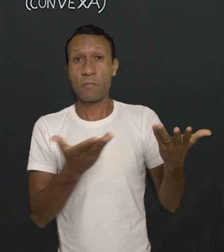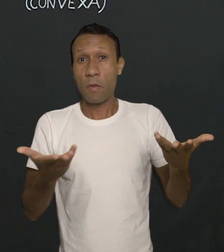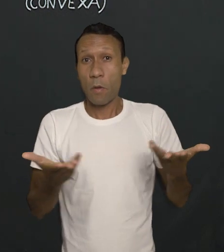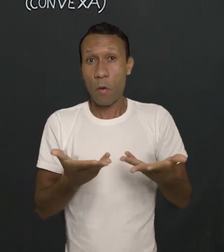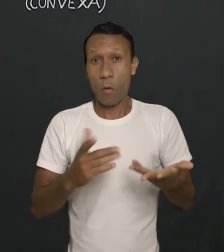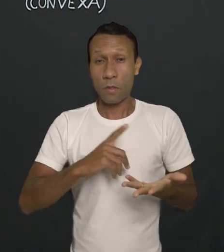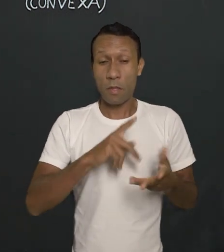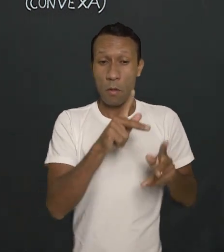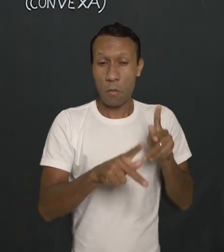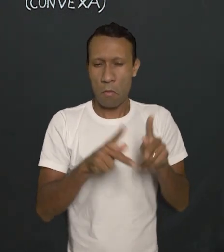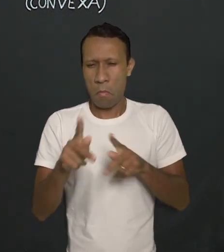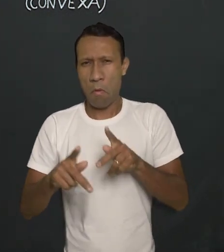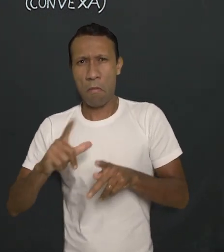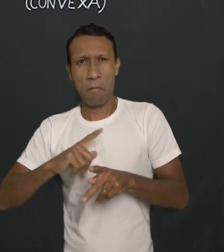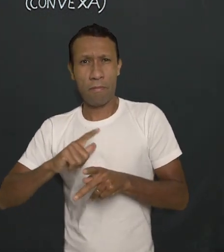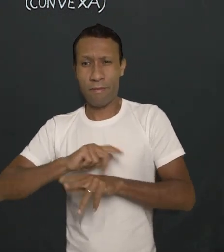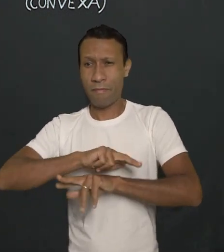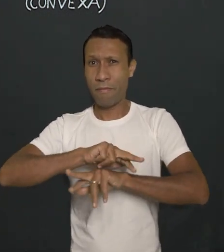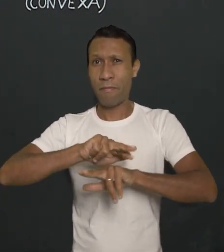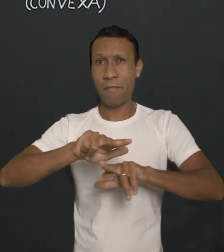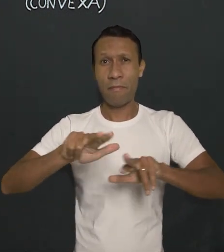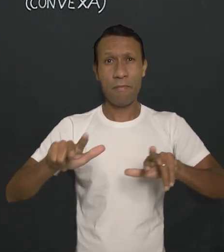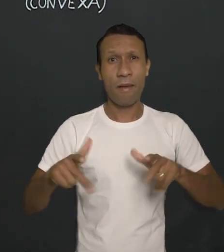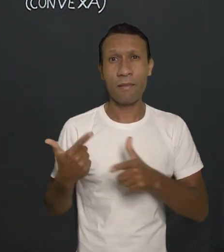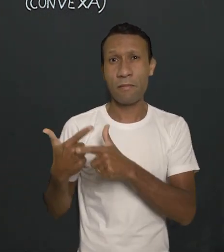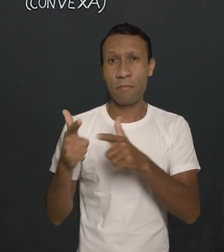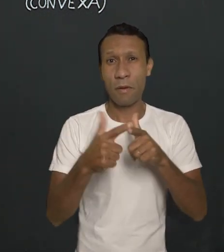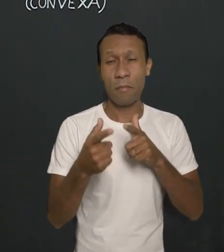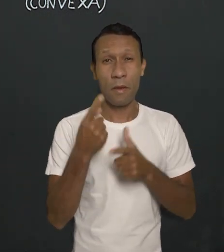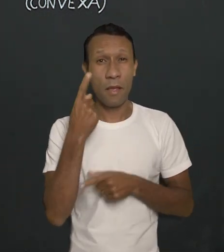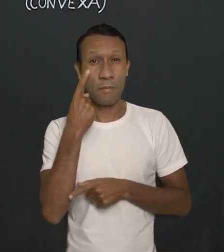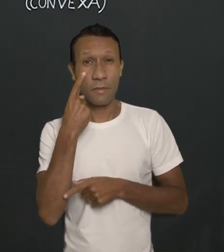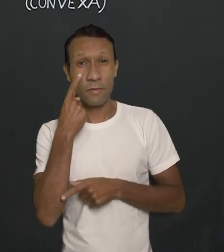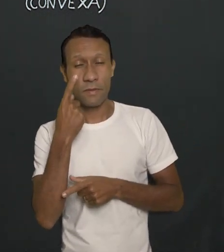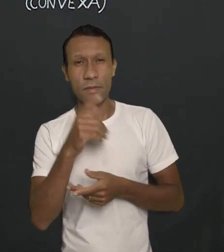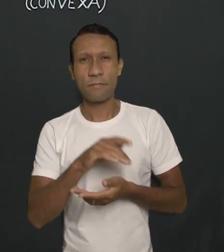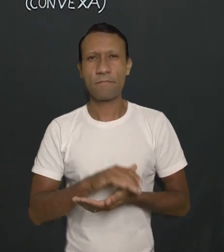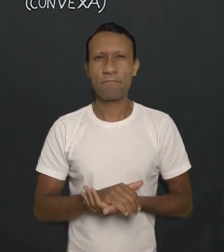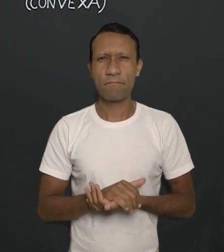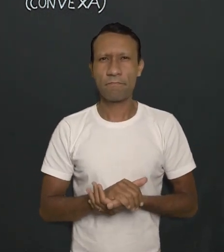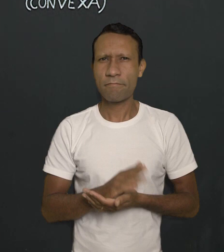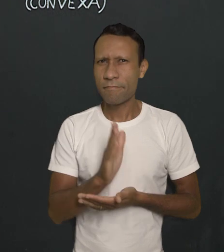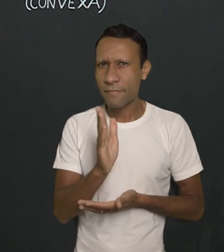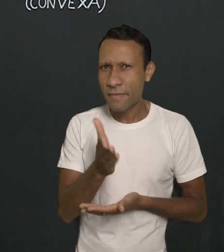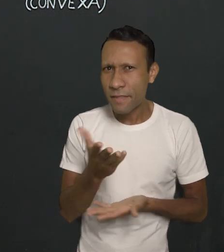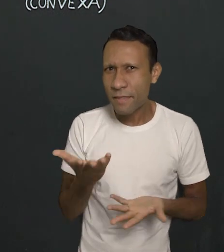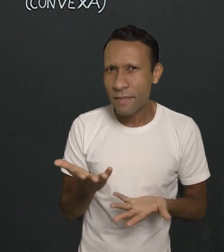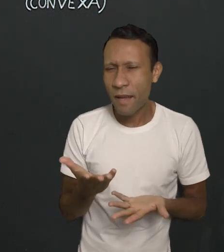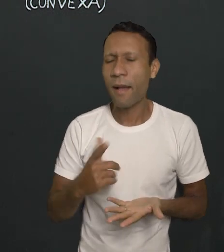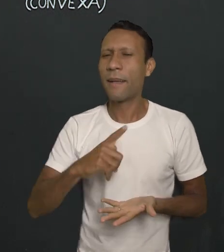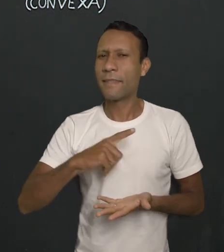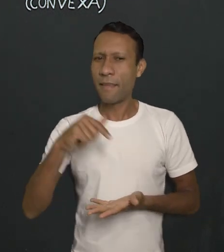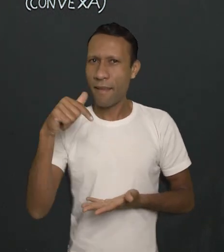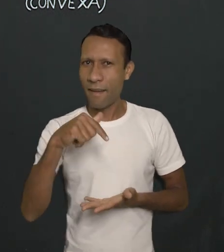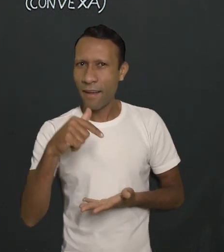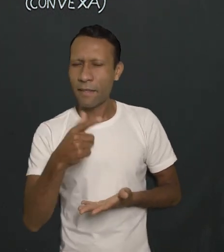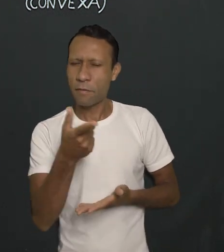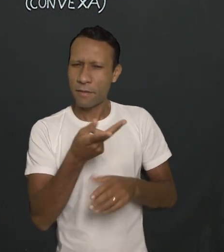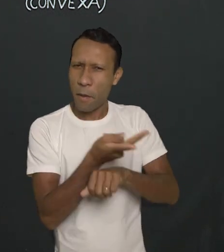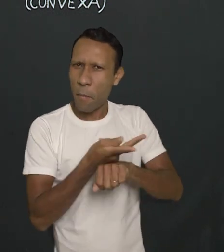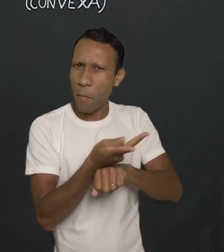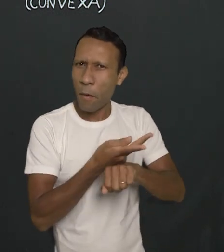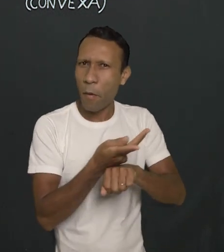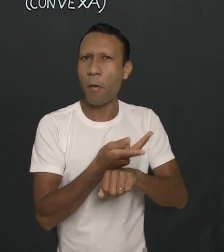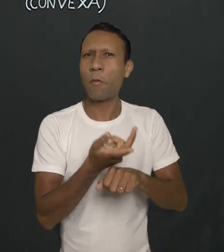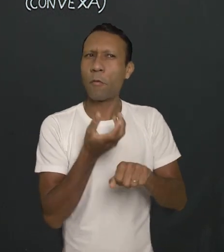Na nossa população, nós temos vários problemas que envolvem a visão. Já estudou sobre visão? Tem aula minha aqui sobre